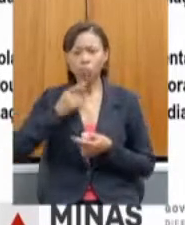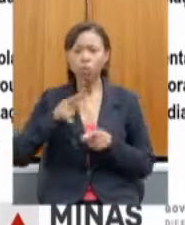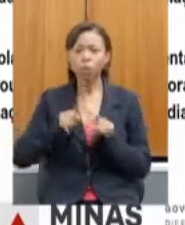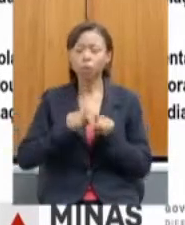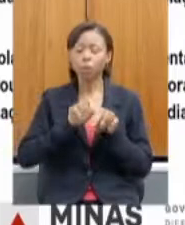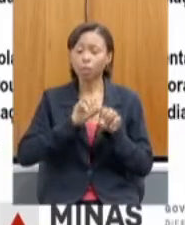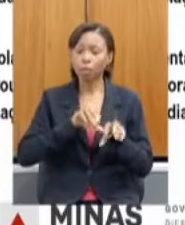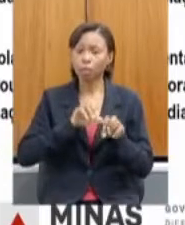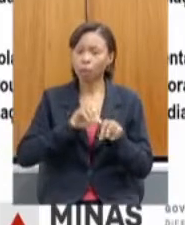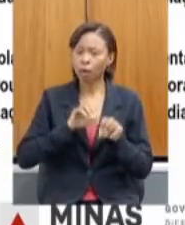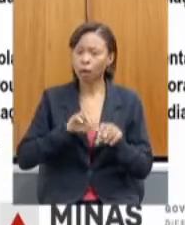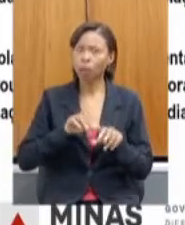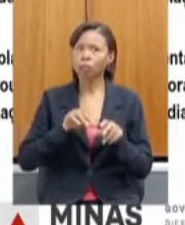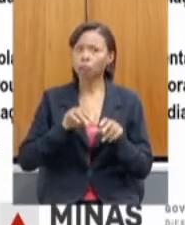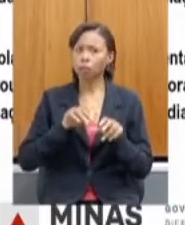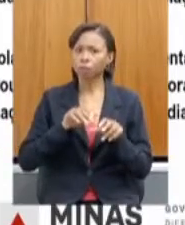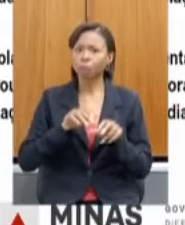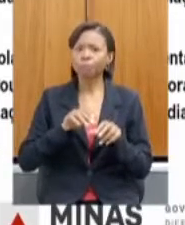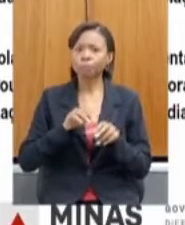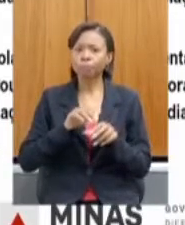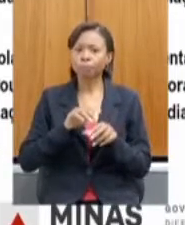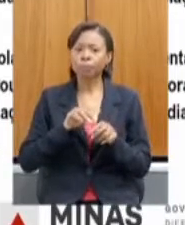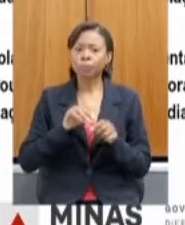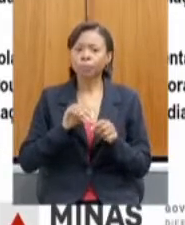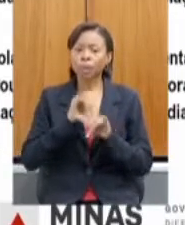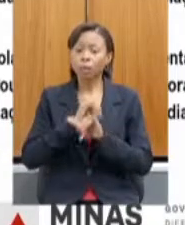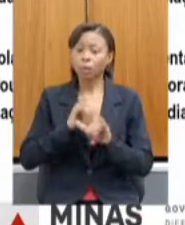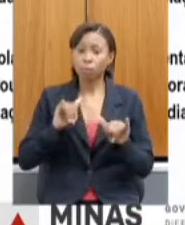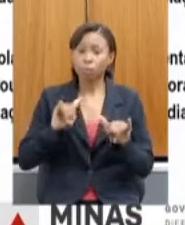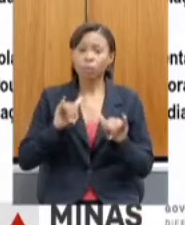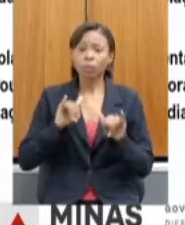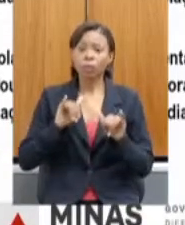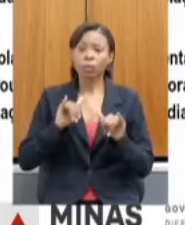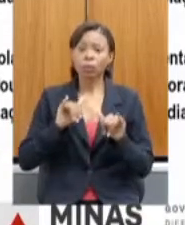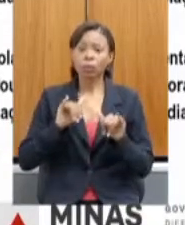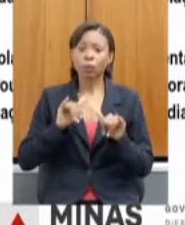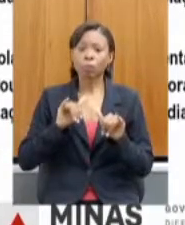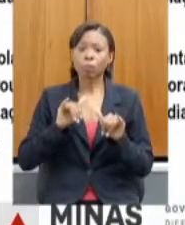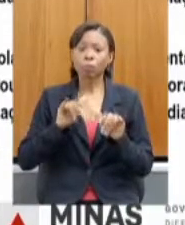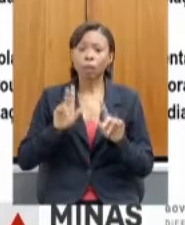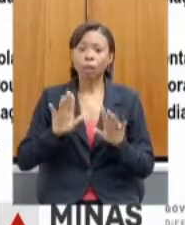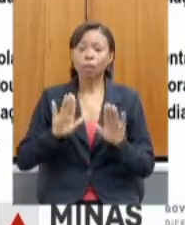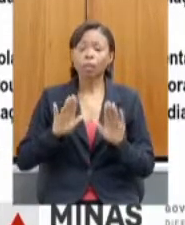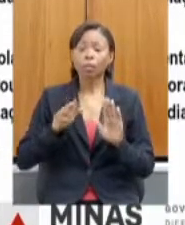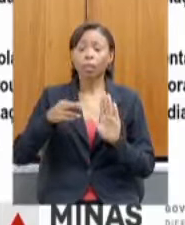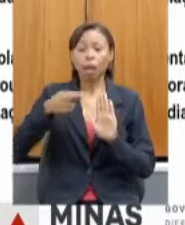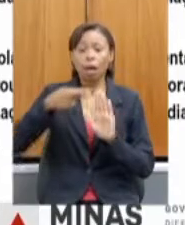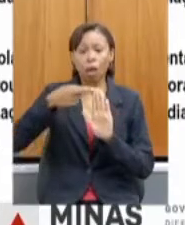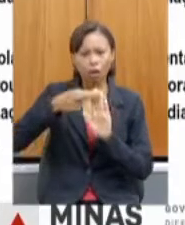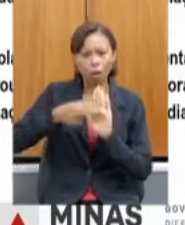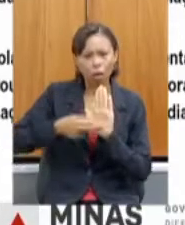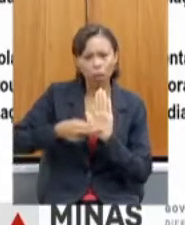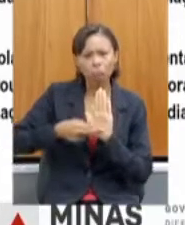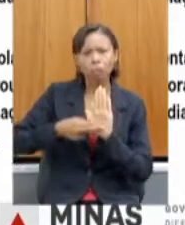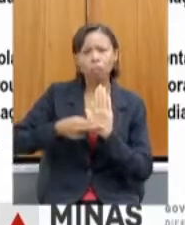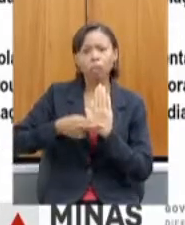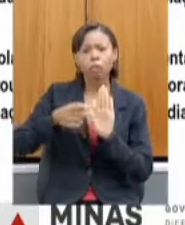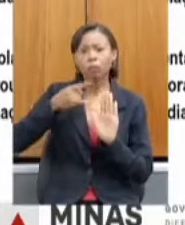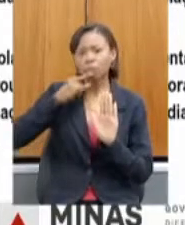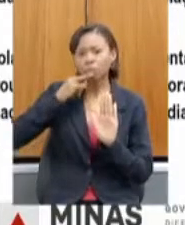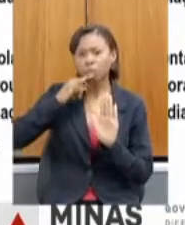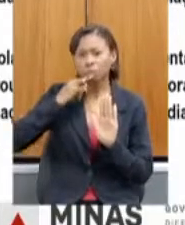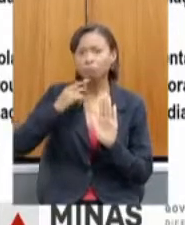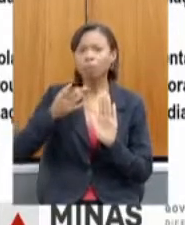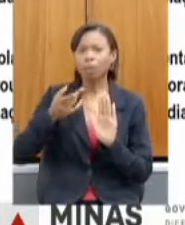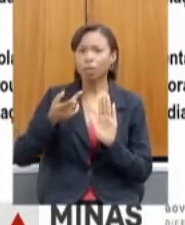faz. Fizemos a campanha para aumentar a regularização de cachaça. O nome legal merece um brinde.